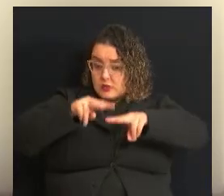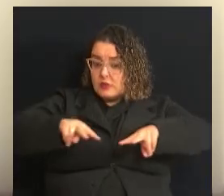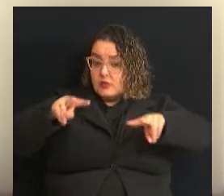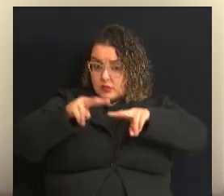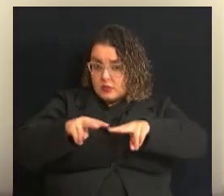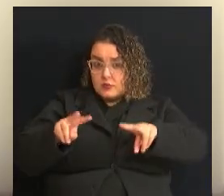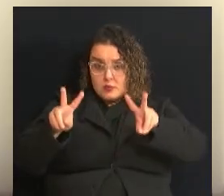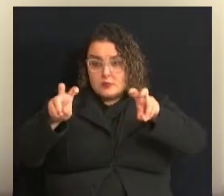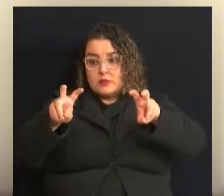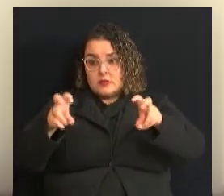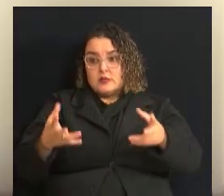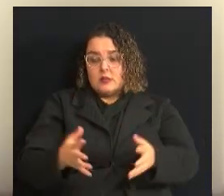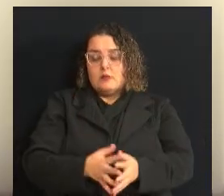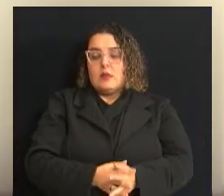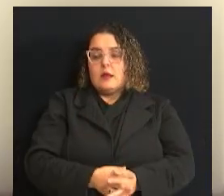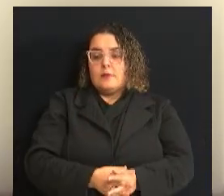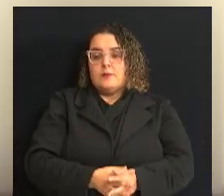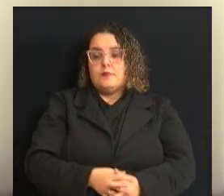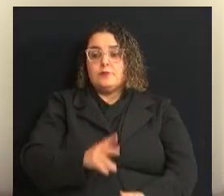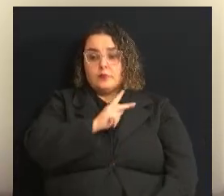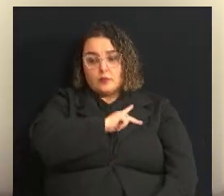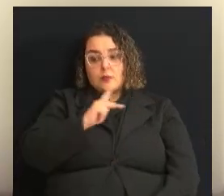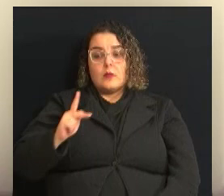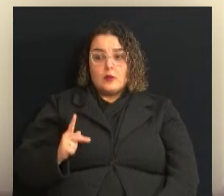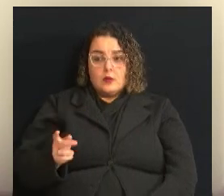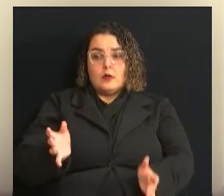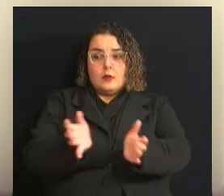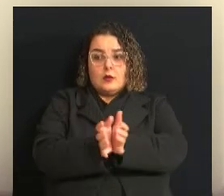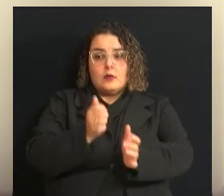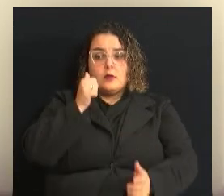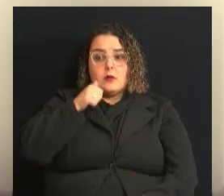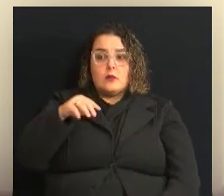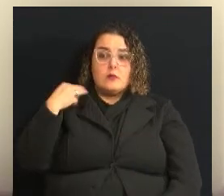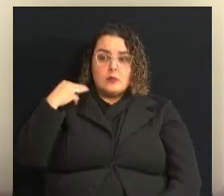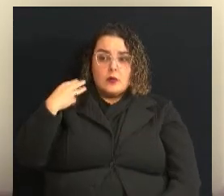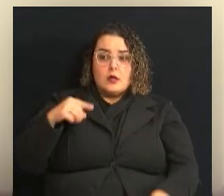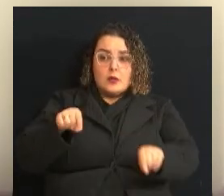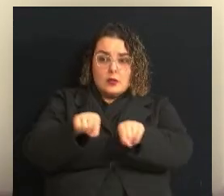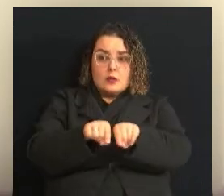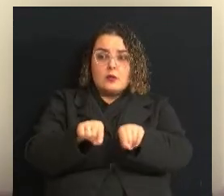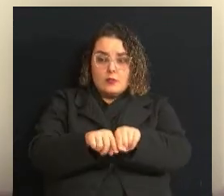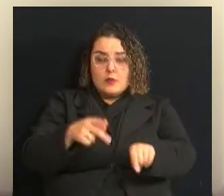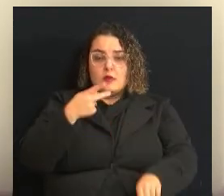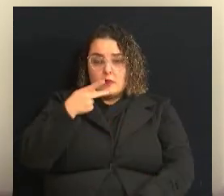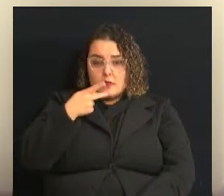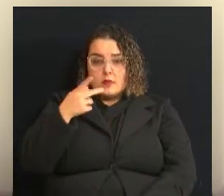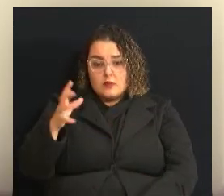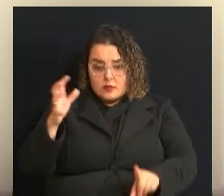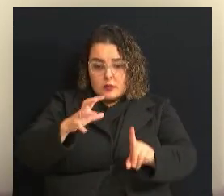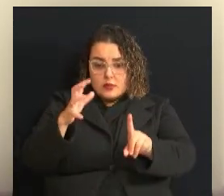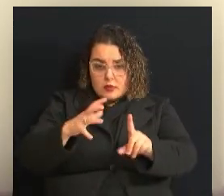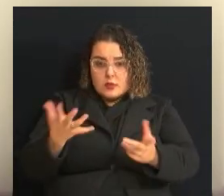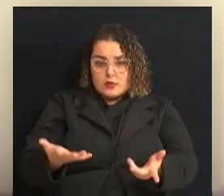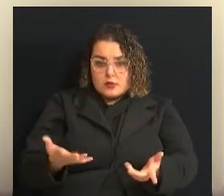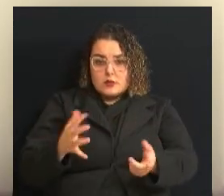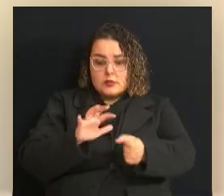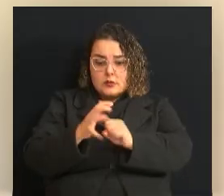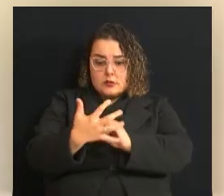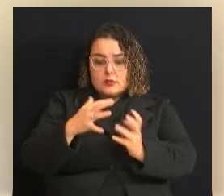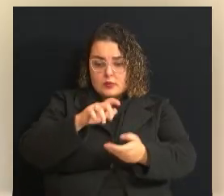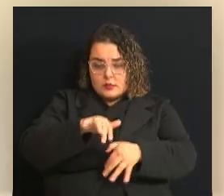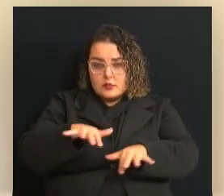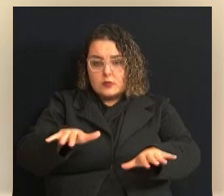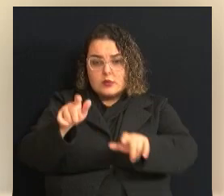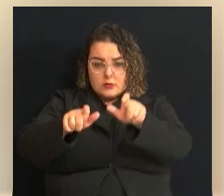A presidente da comissão, a vereadora Mariana Conte, também falou dos impactos causados pela pandemia às pessoas com deficiência.